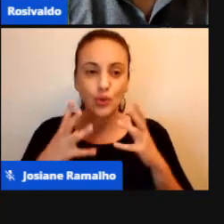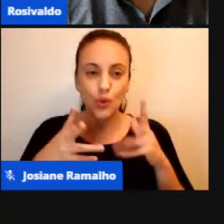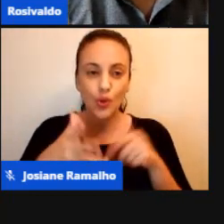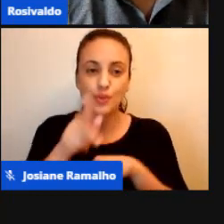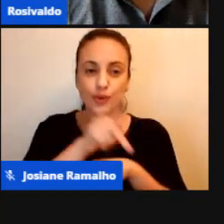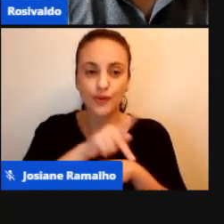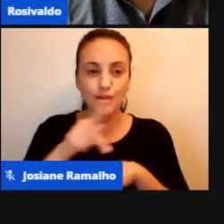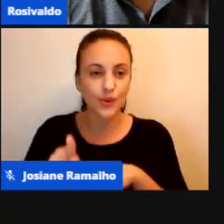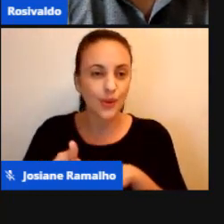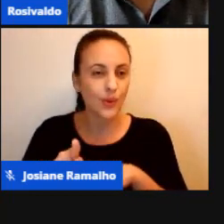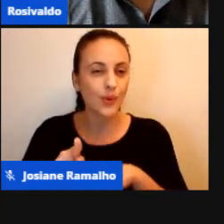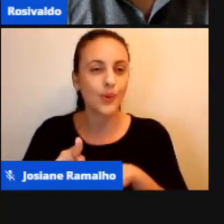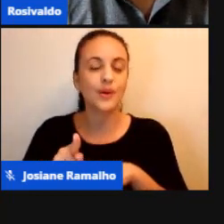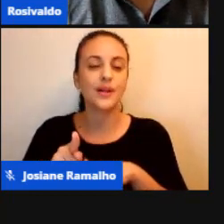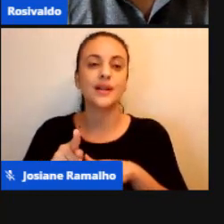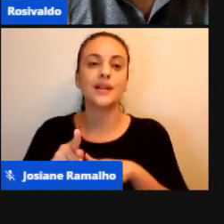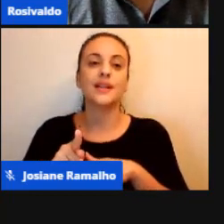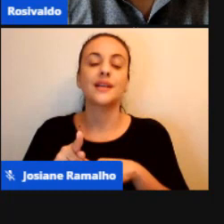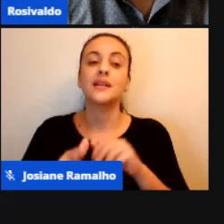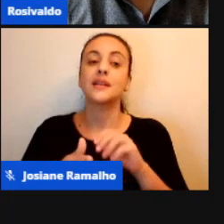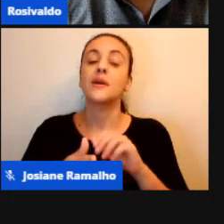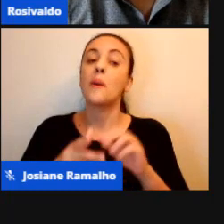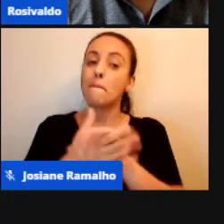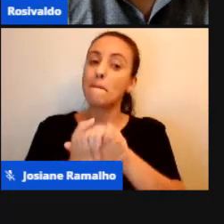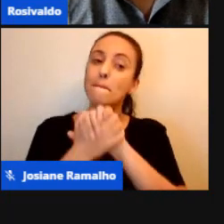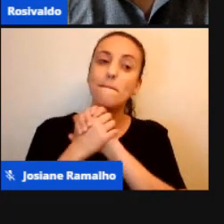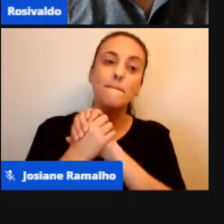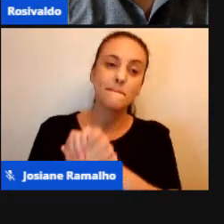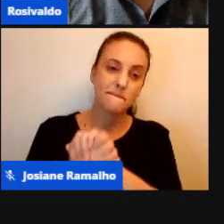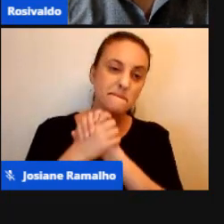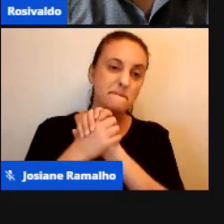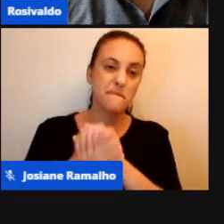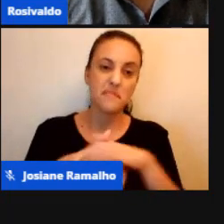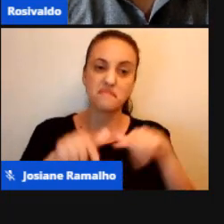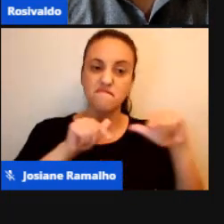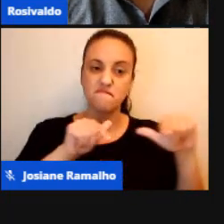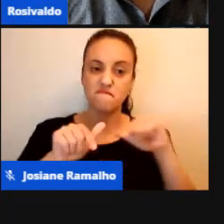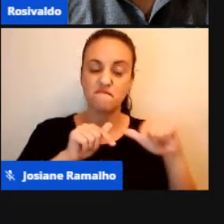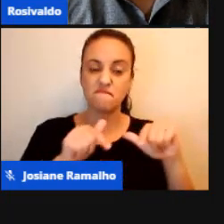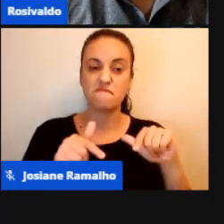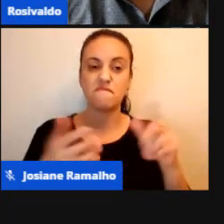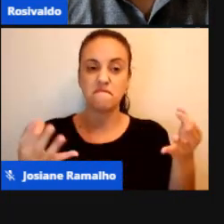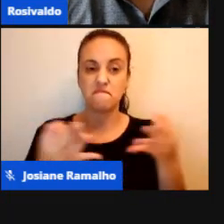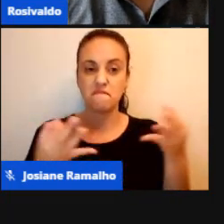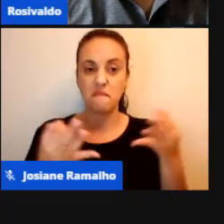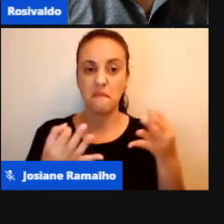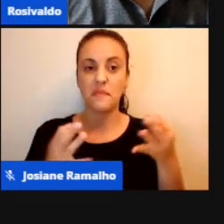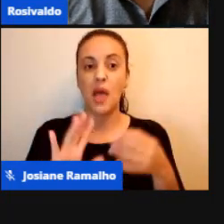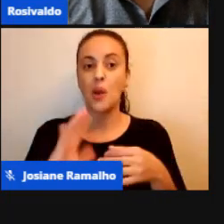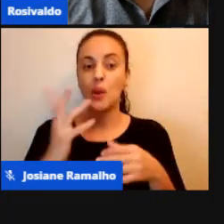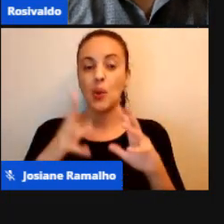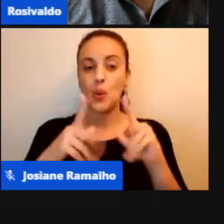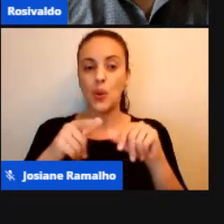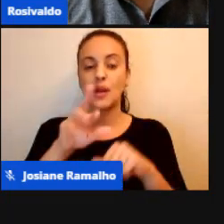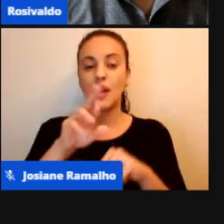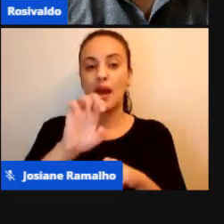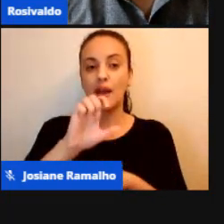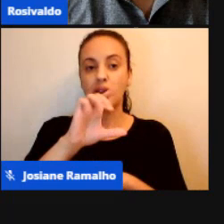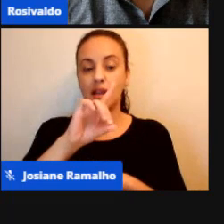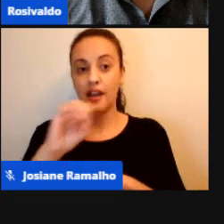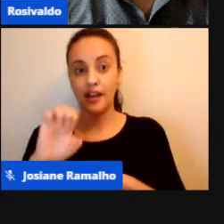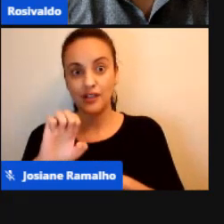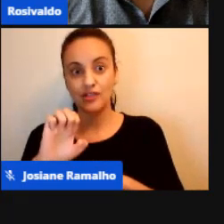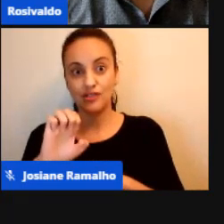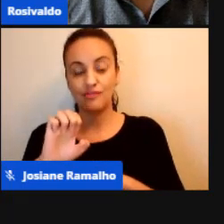e parabenizá-los já antecipadamente pelo brilhante trabalho que tem sido feito em toda a rede, nesse momento de